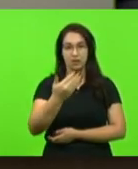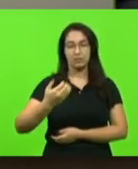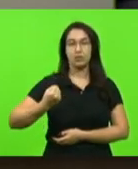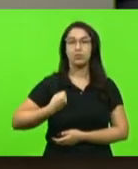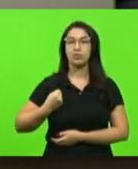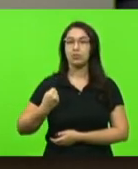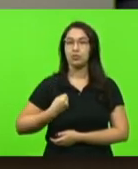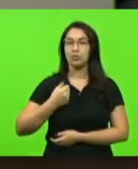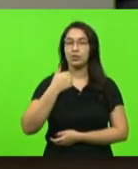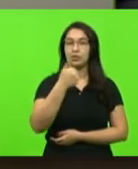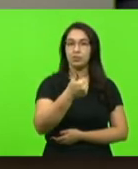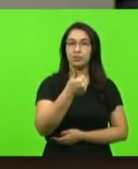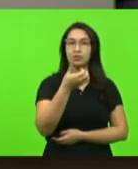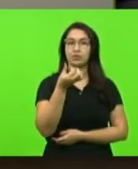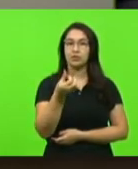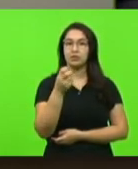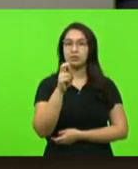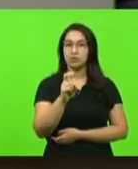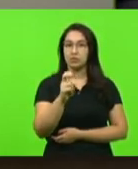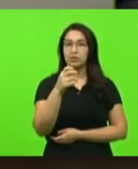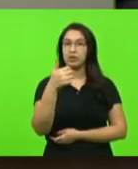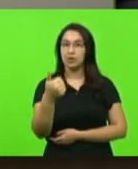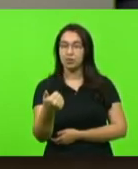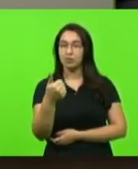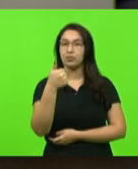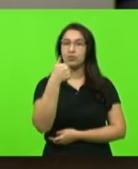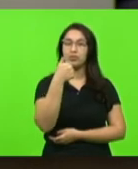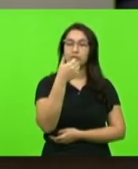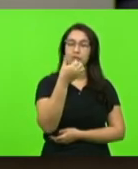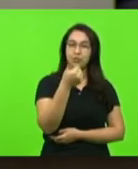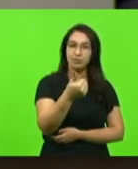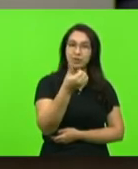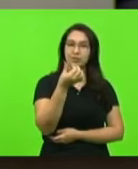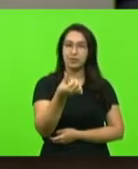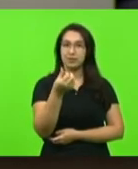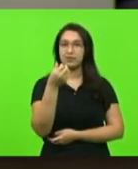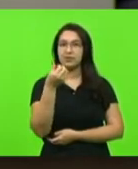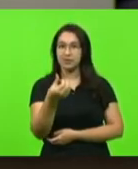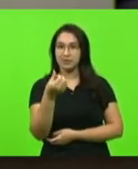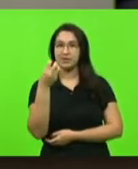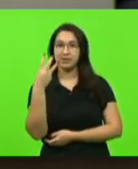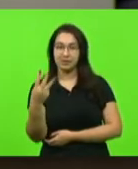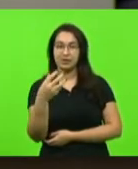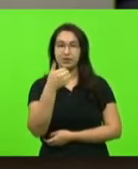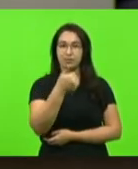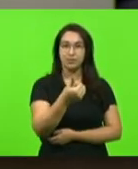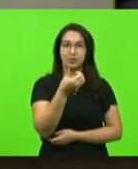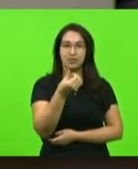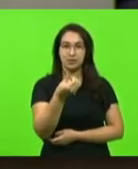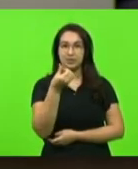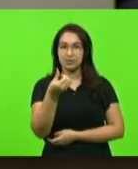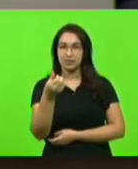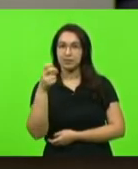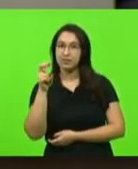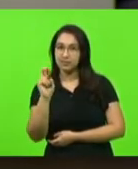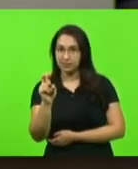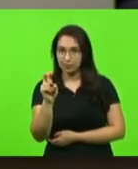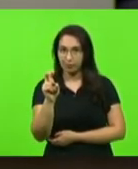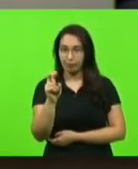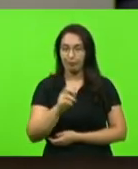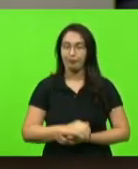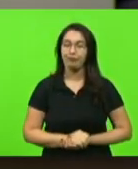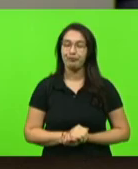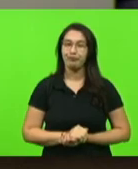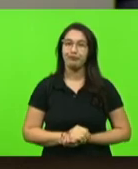1.651, 1.663 e 1.665. Dando